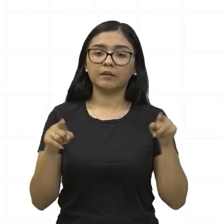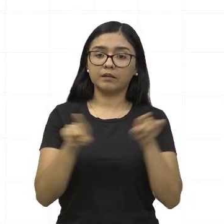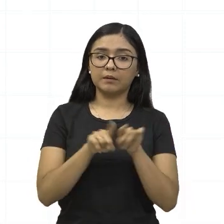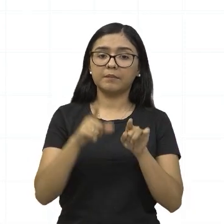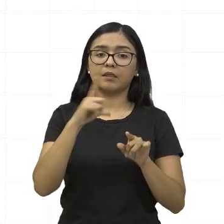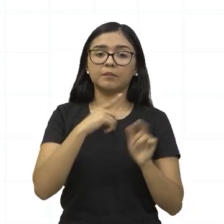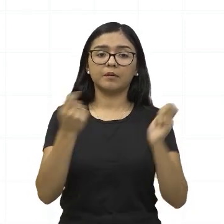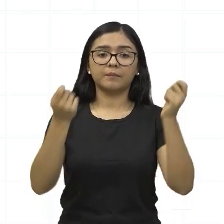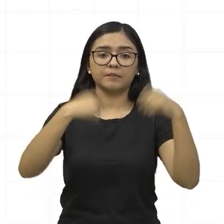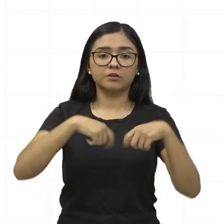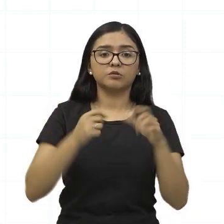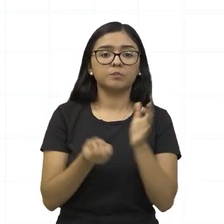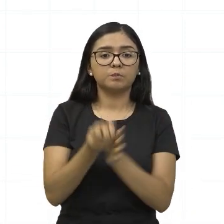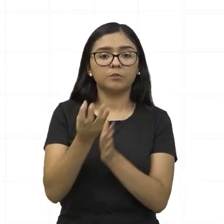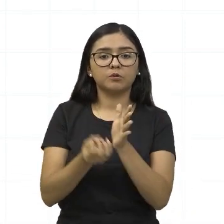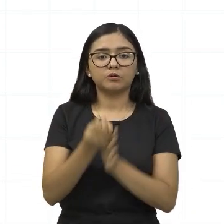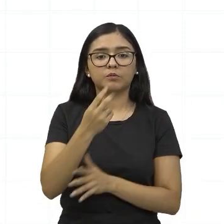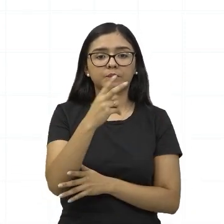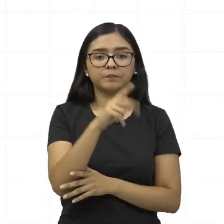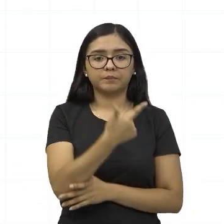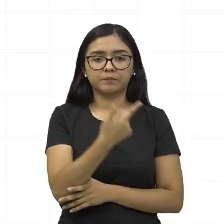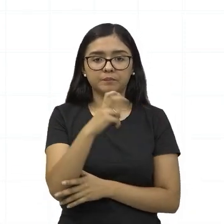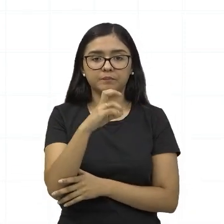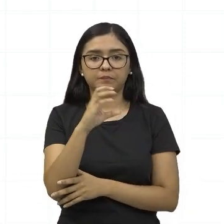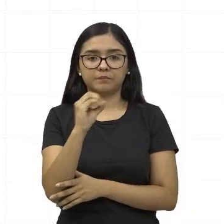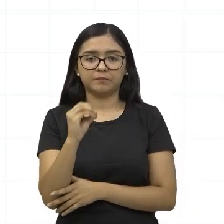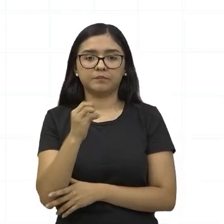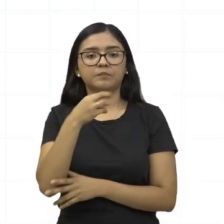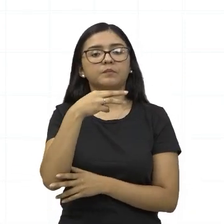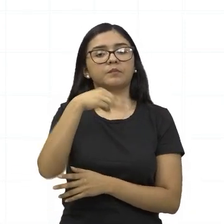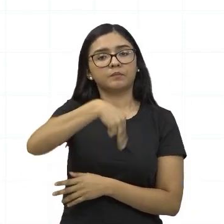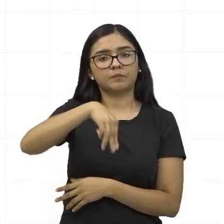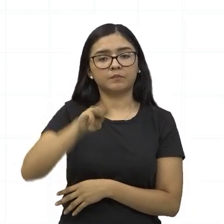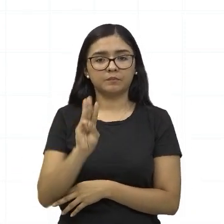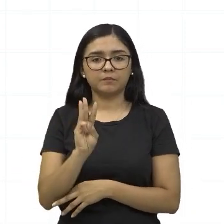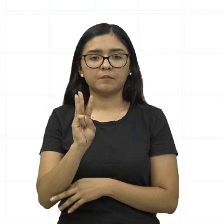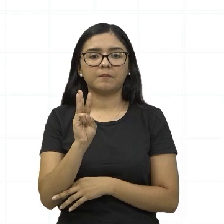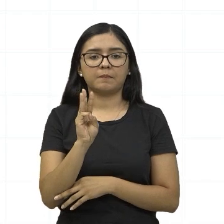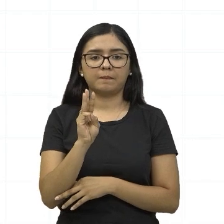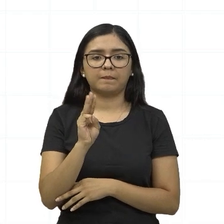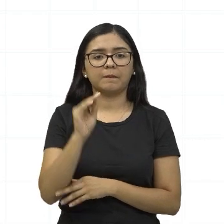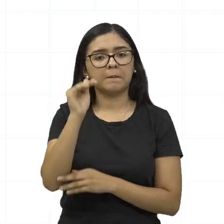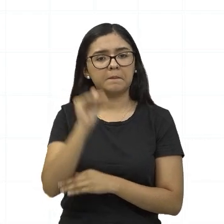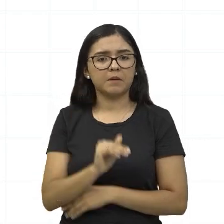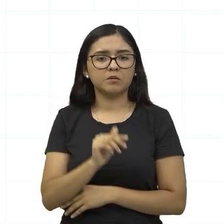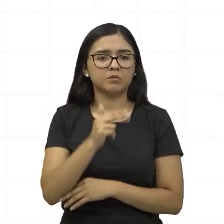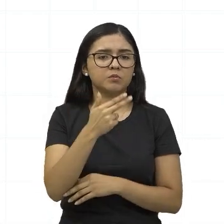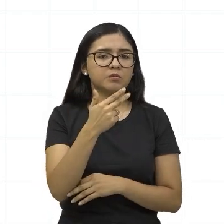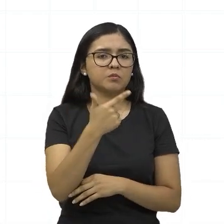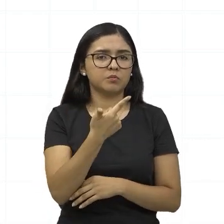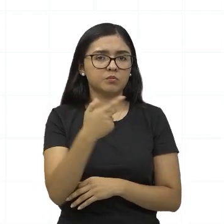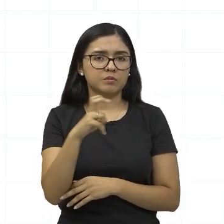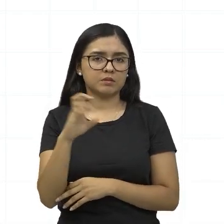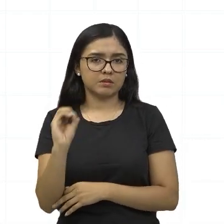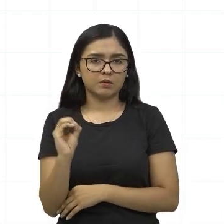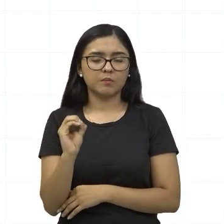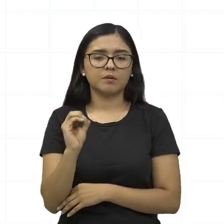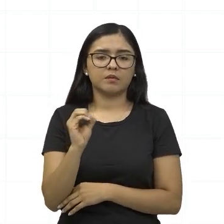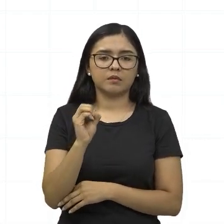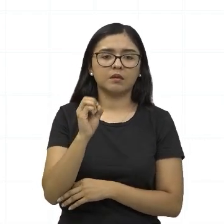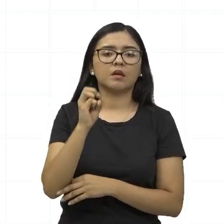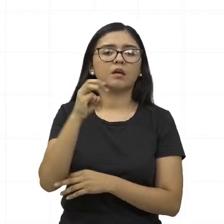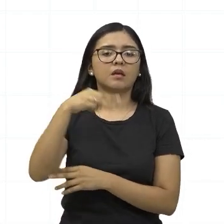capacidade de produzir 250 megawatts, ou seja, menos do que 250 megawatts da